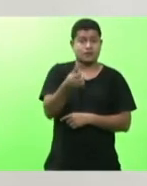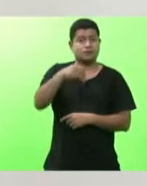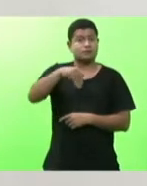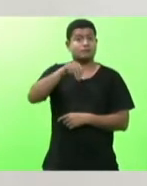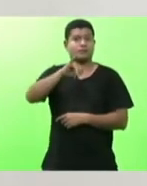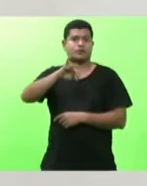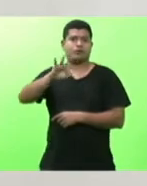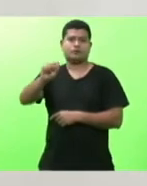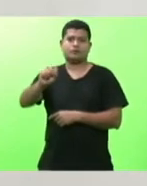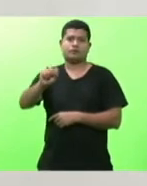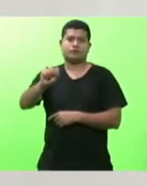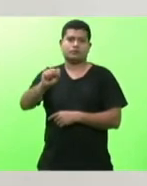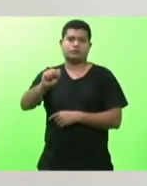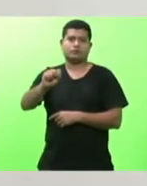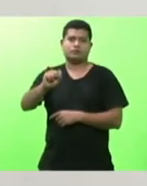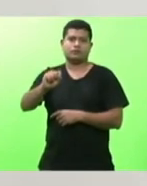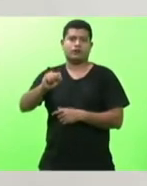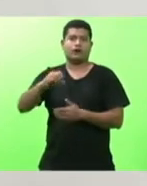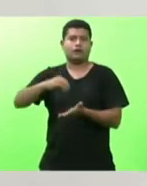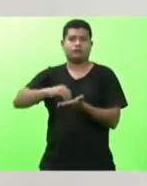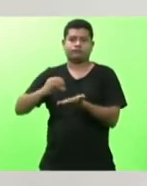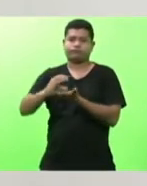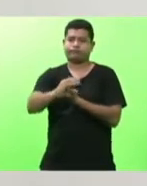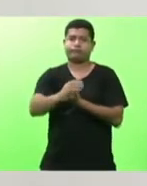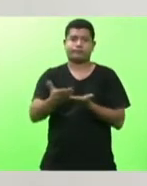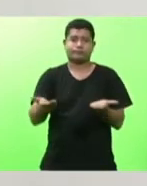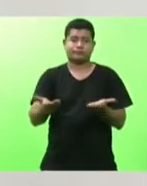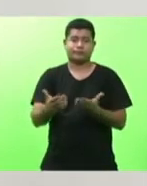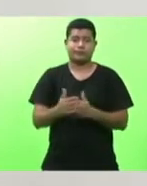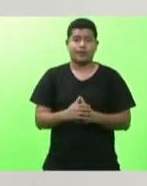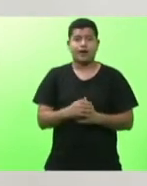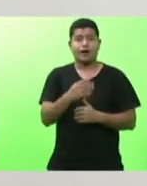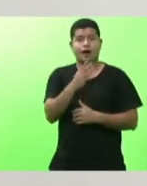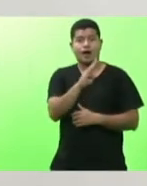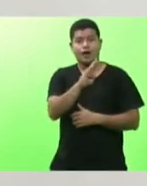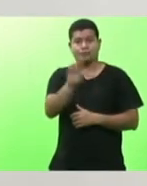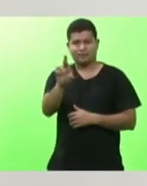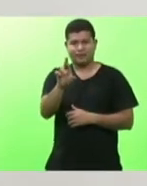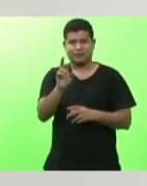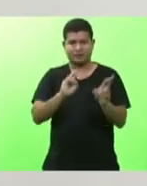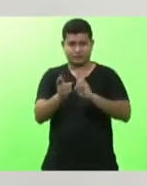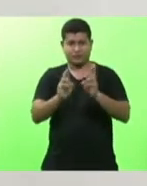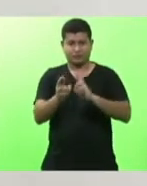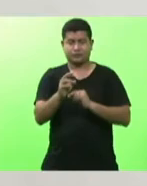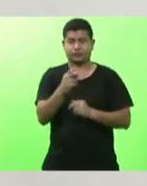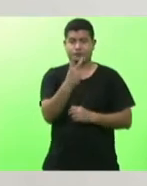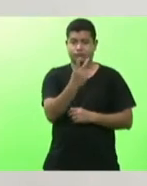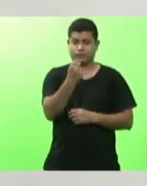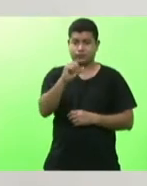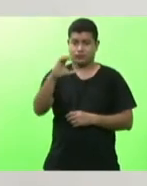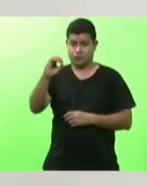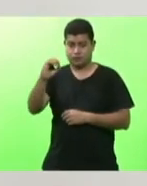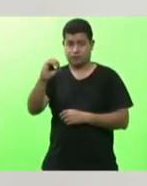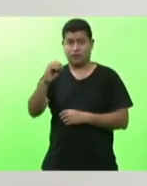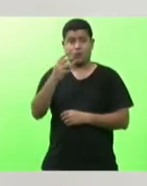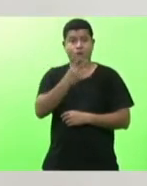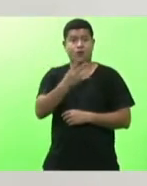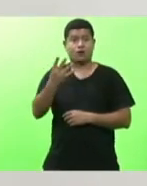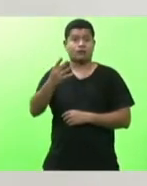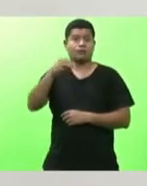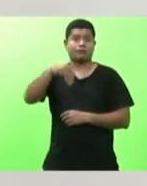e a BR-280 44 milhões de reais